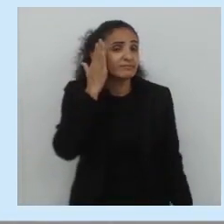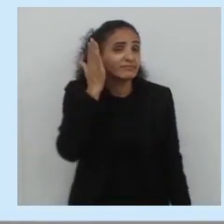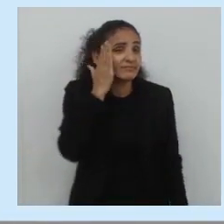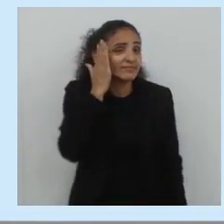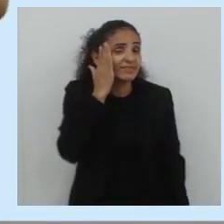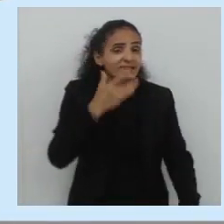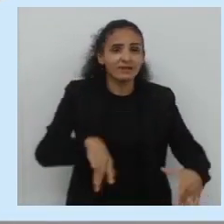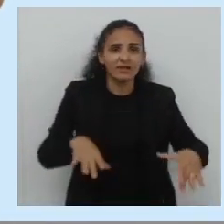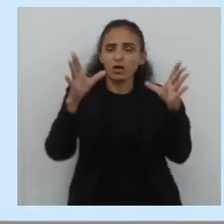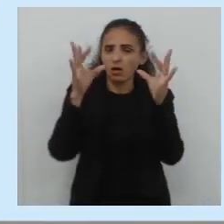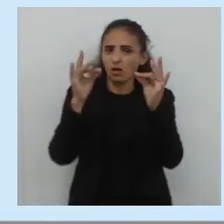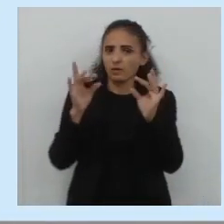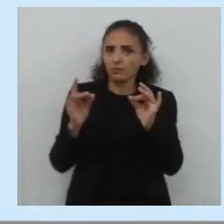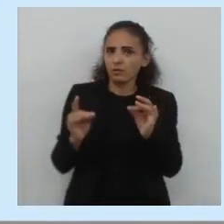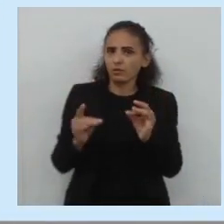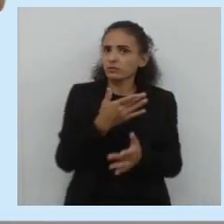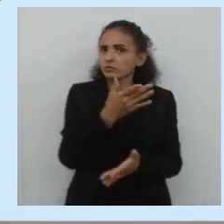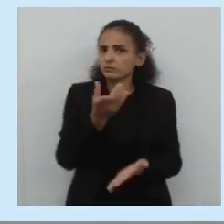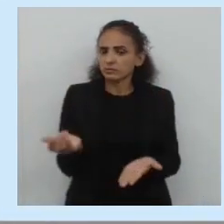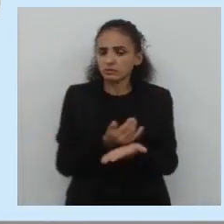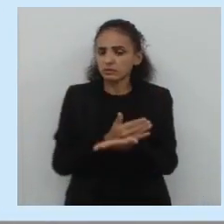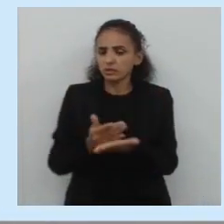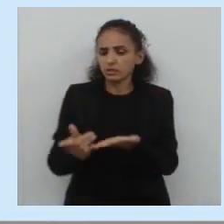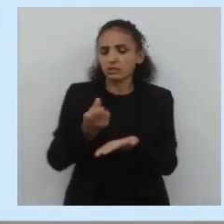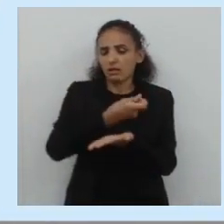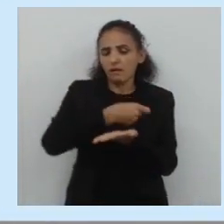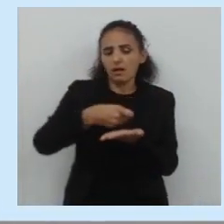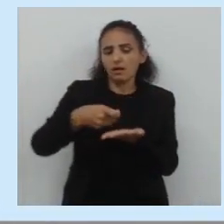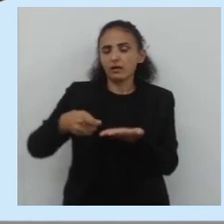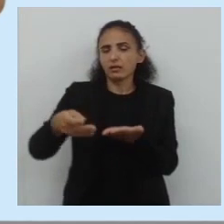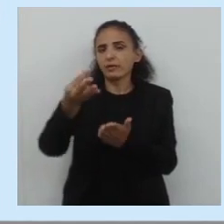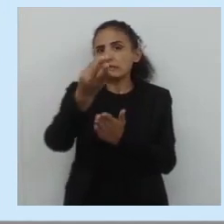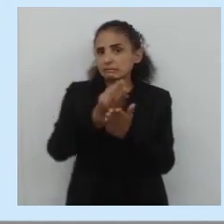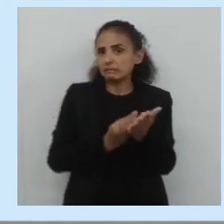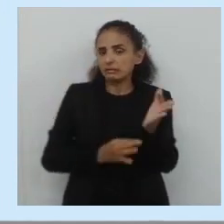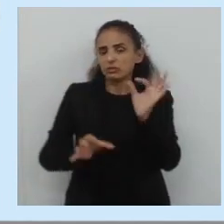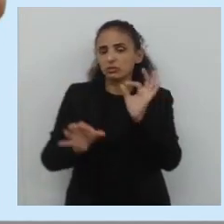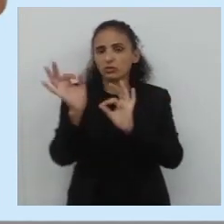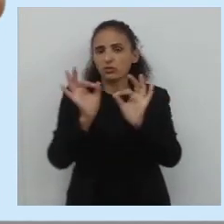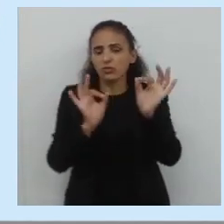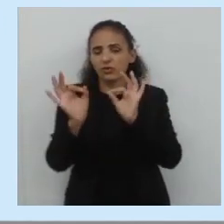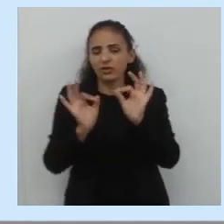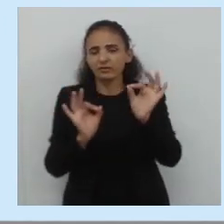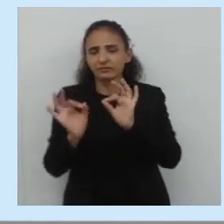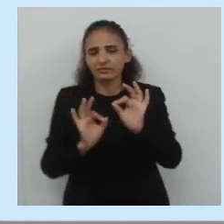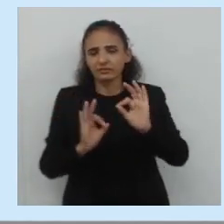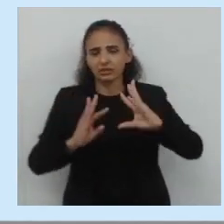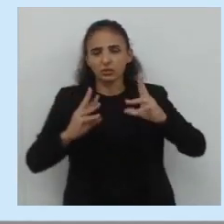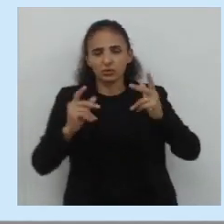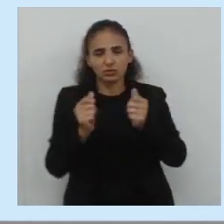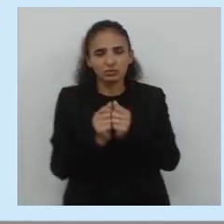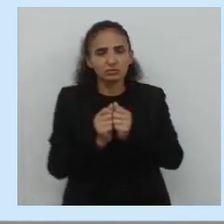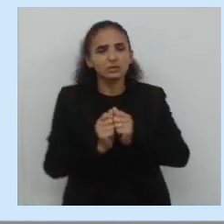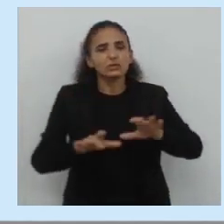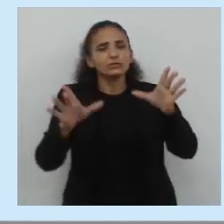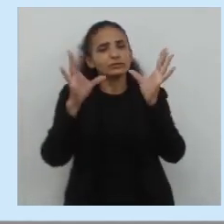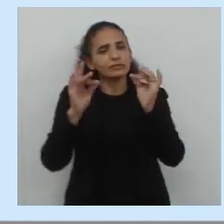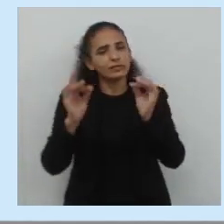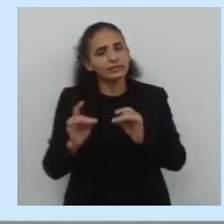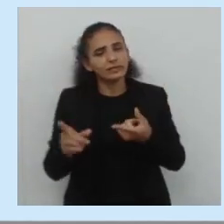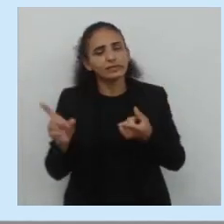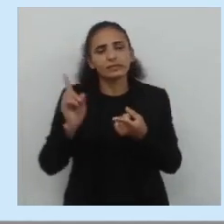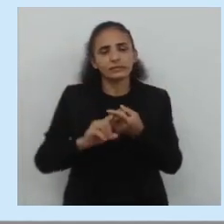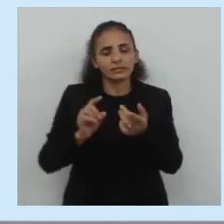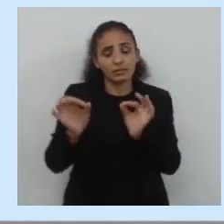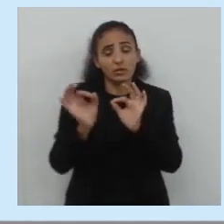entenderem, quando forem, produzir o texto, escrever seu texto, organizar o texto, organizar as ideias do texto, para poder